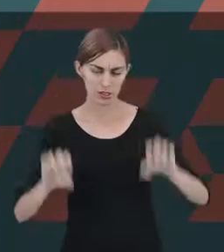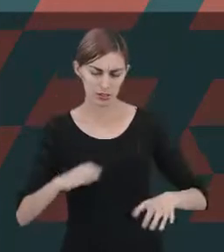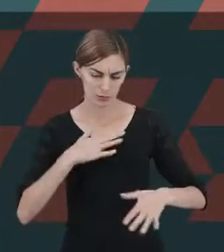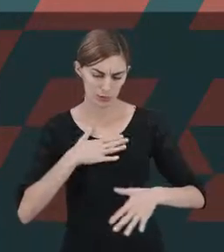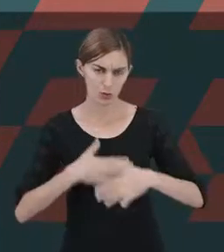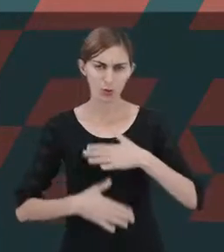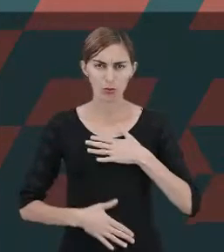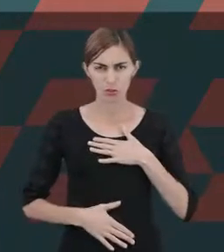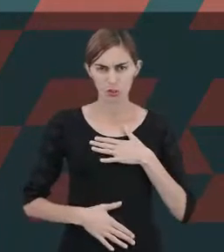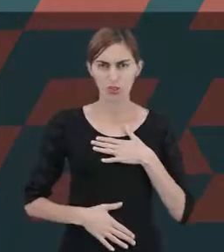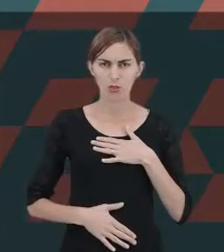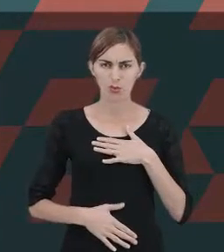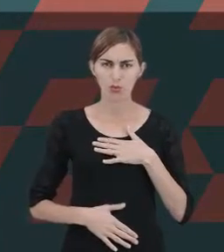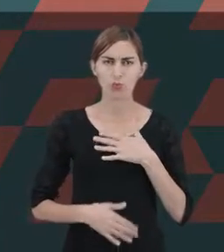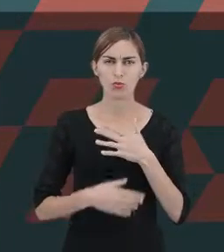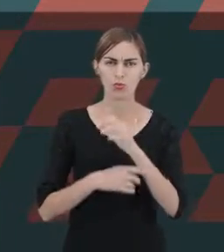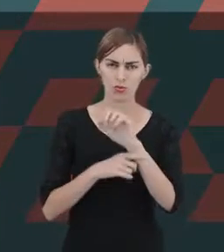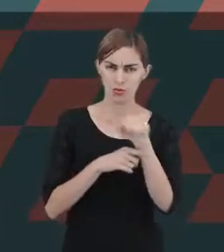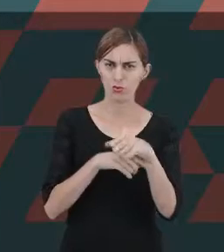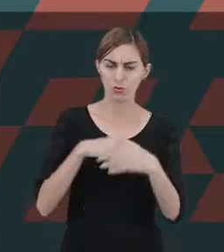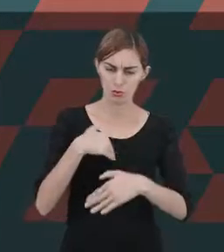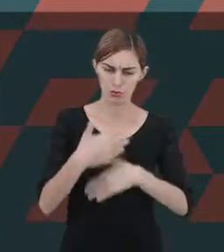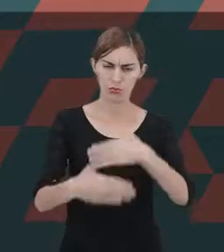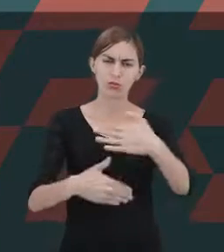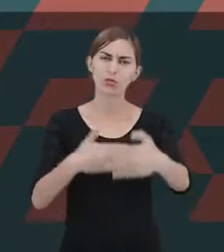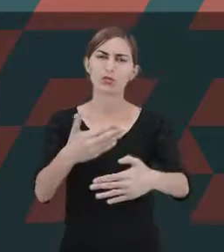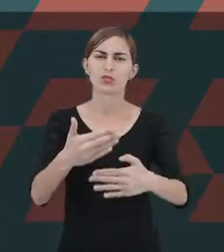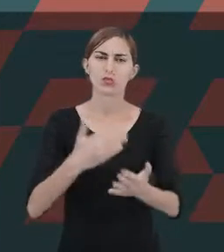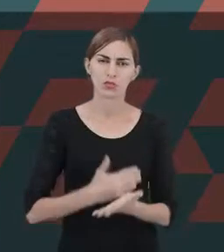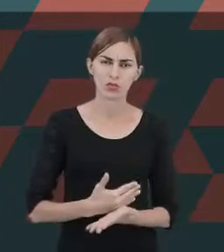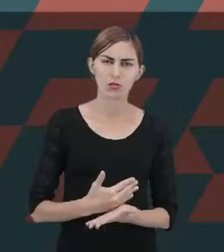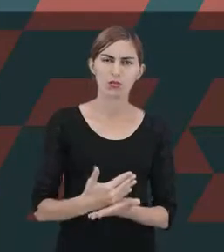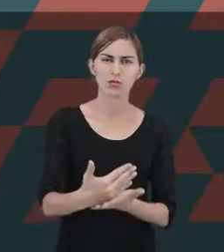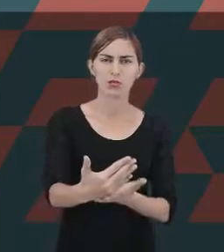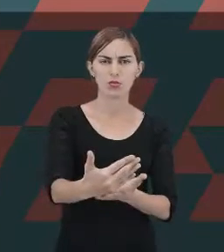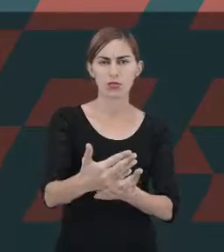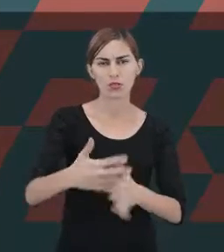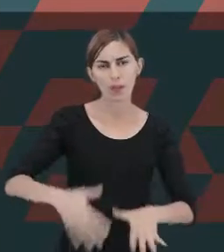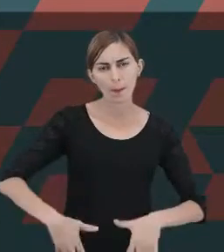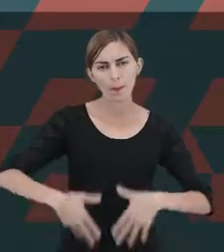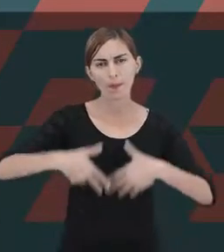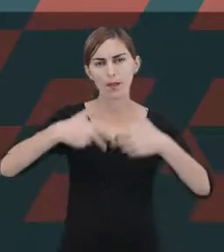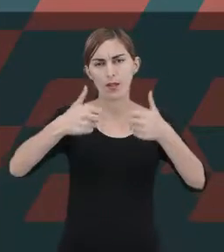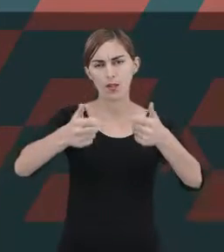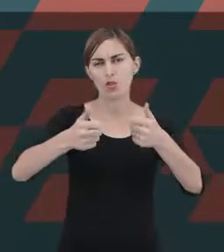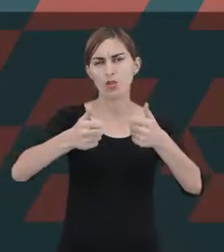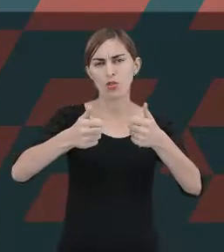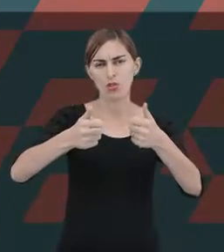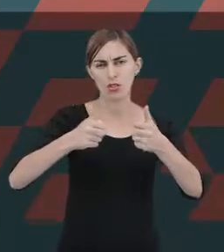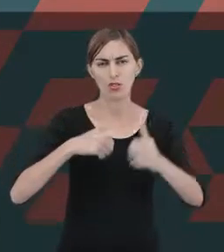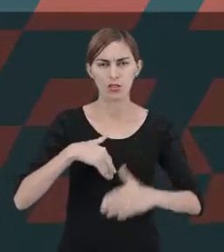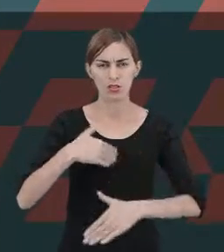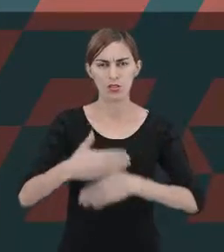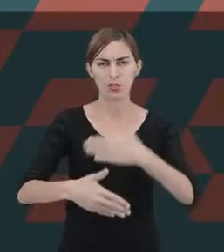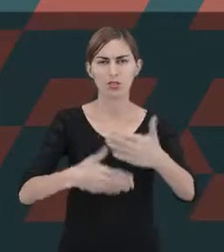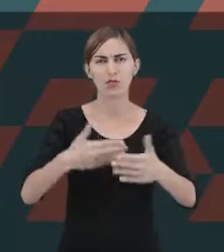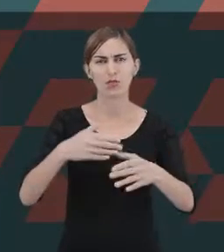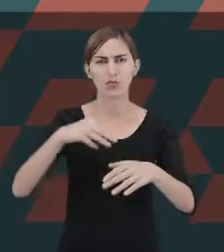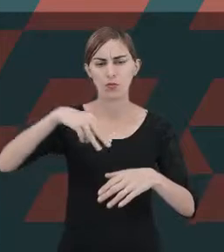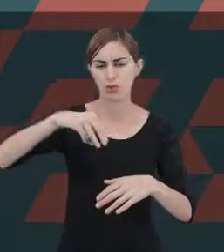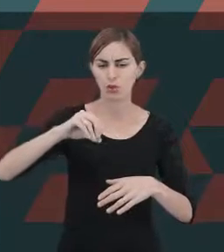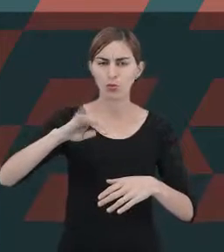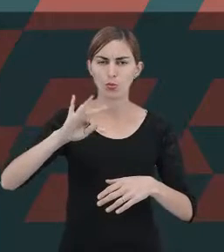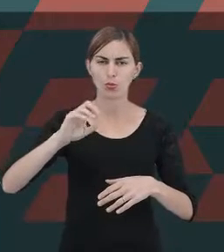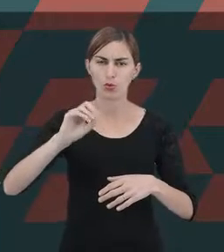físico e como consequência, começa a aperfeiçoar o que nós chamamos de desenvolvimento motor. É nessa